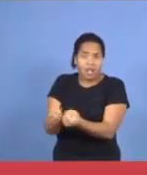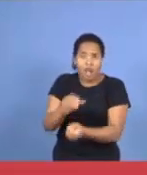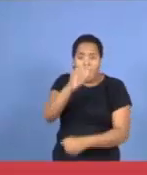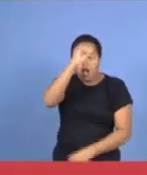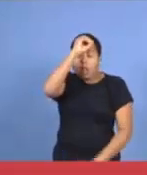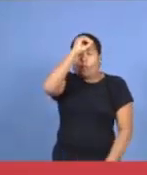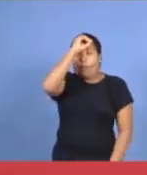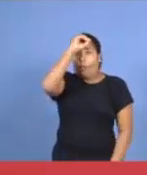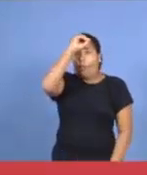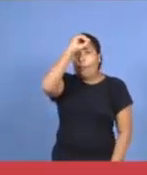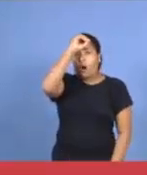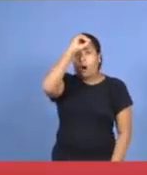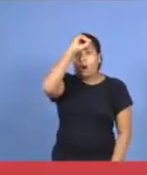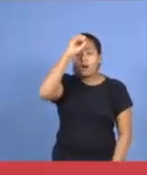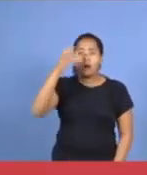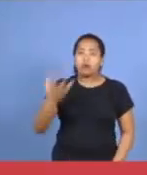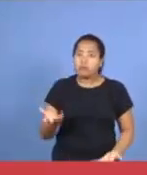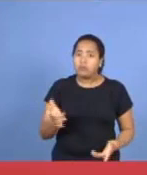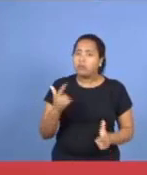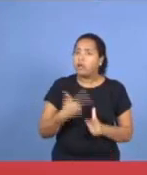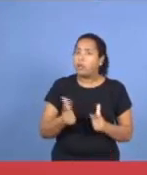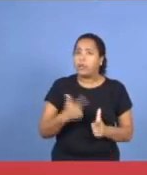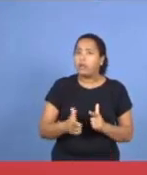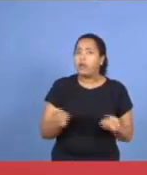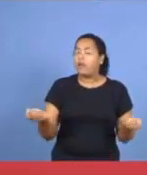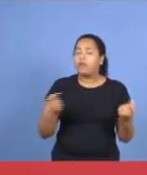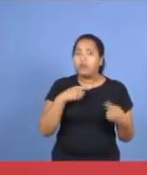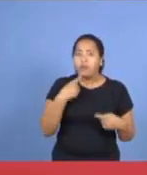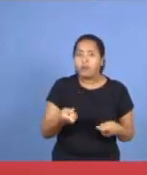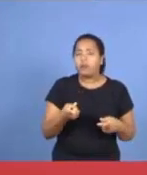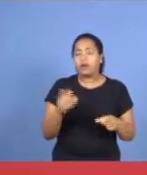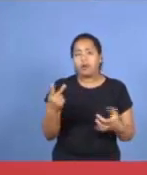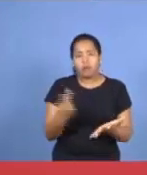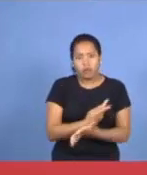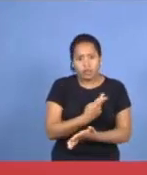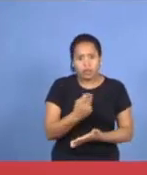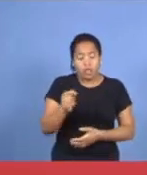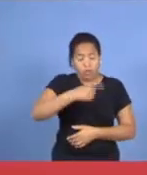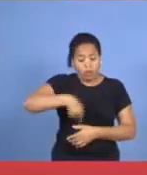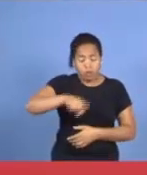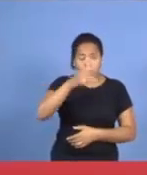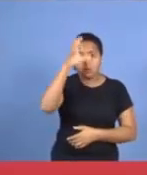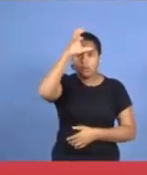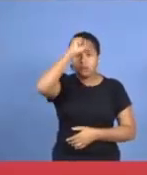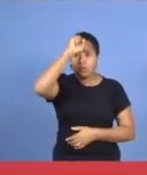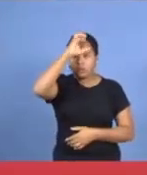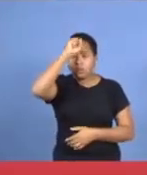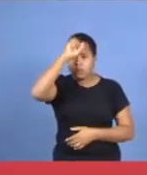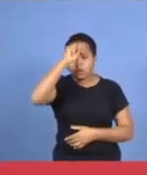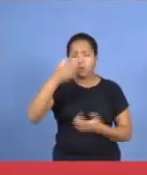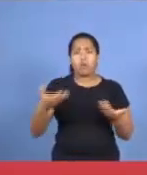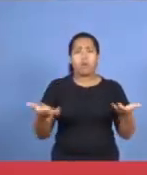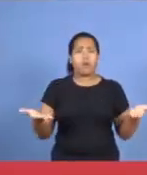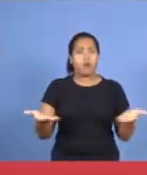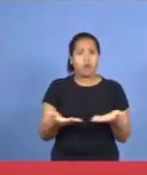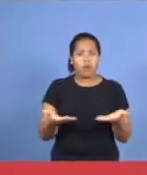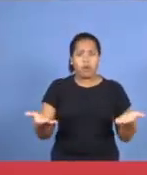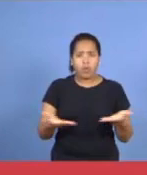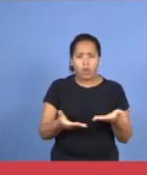esse é o problema, isso não pode acontecer, na verdade, estamos aprendendo isso, hoje é um dia,